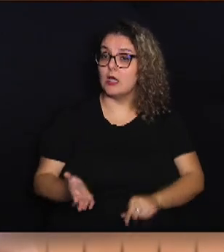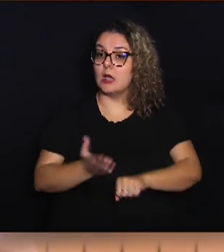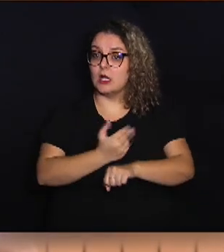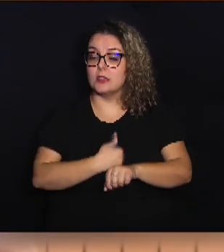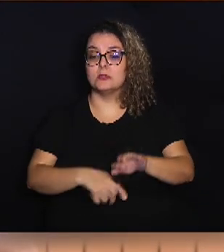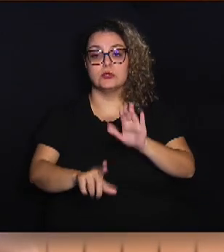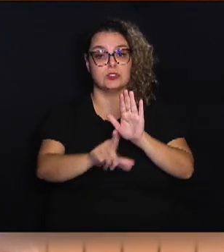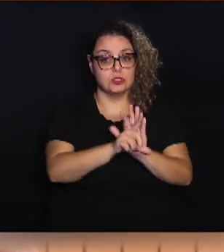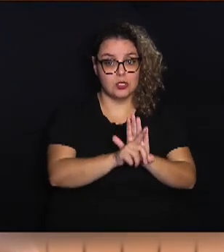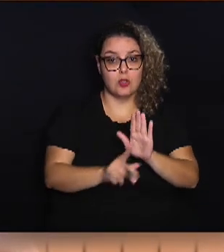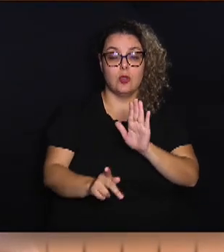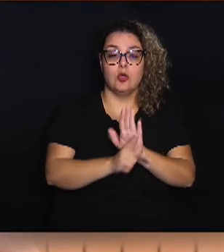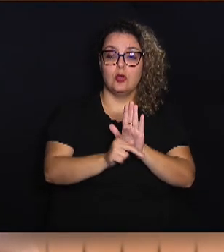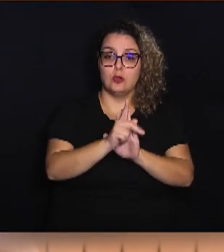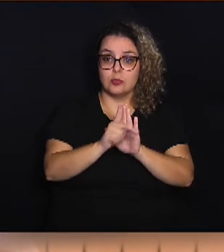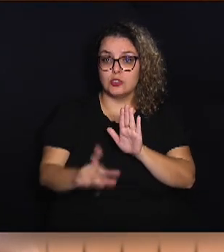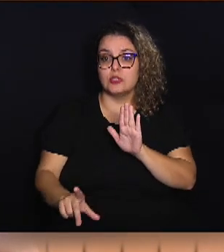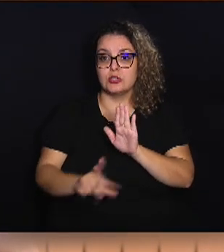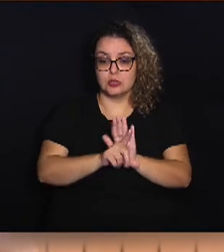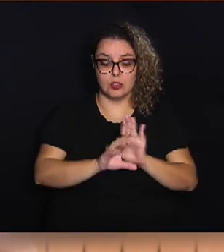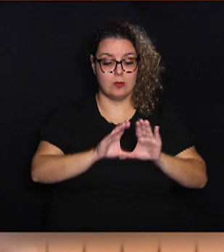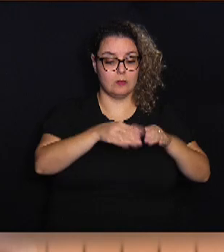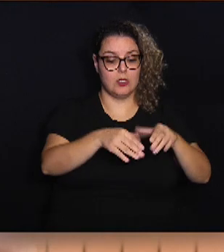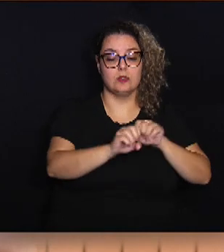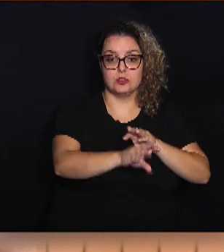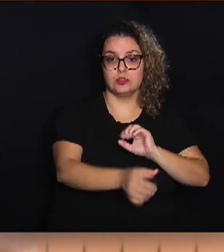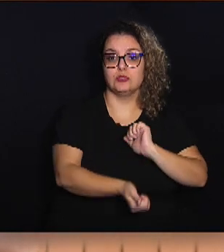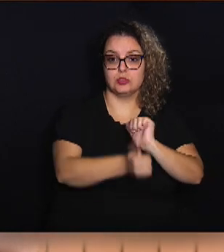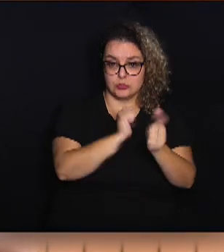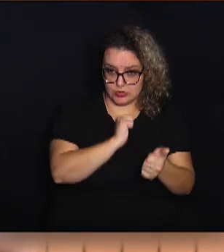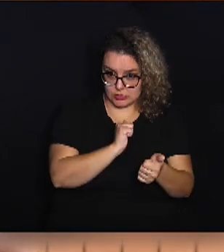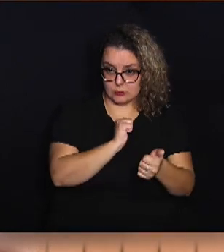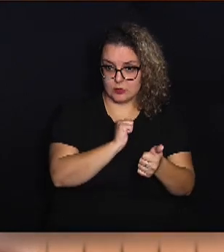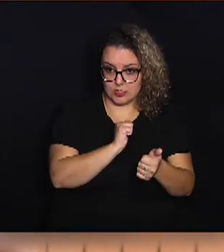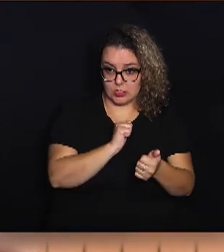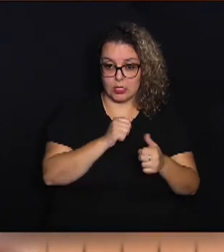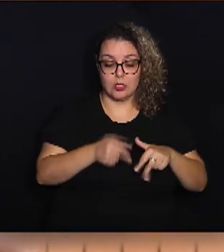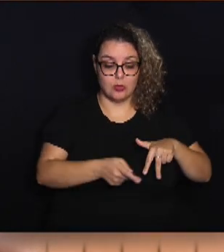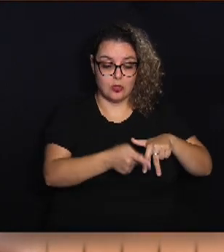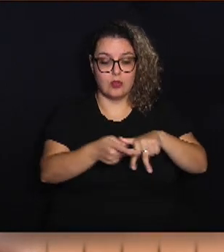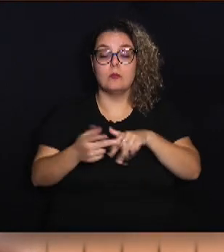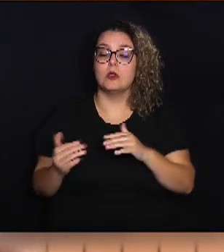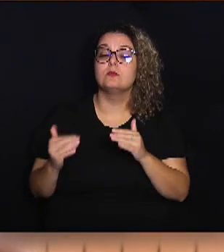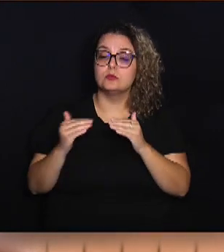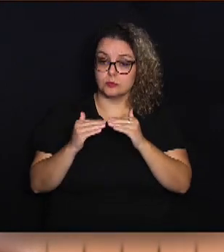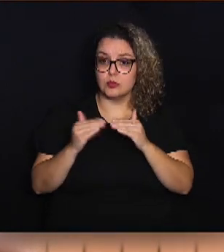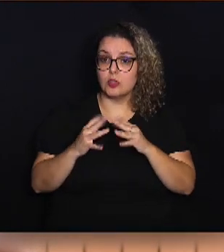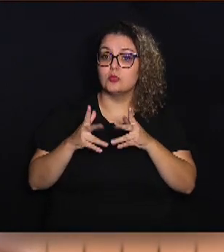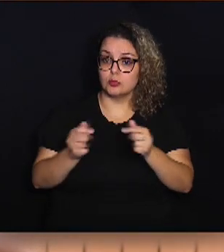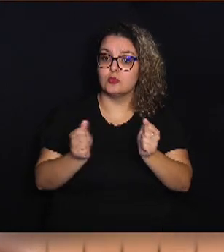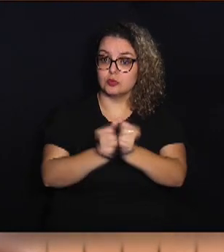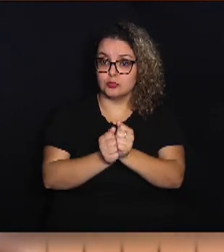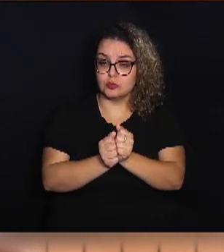lei, o projeto passou pela Comissão de Educação e Esporte, que deram parecer favorável por unanimidade. Depois,